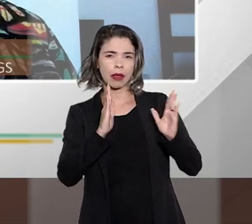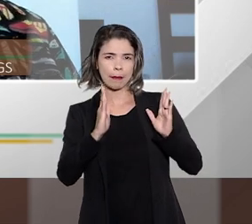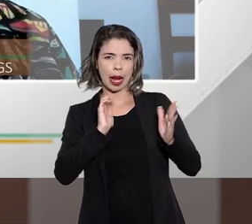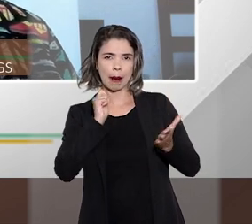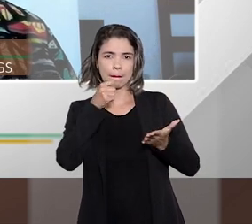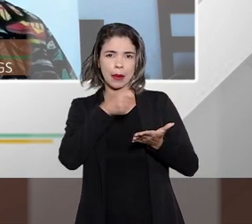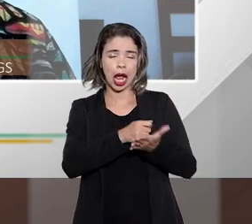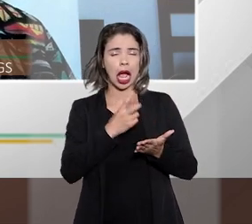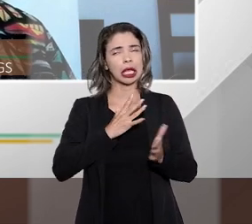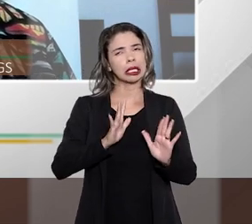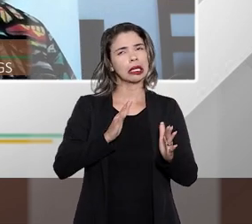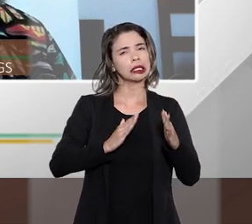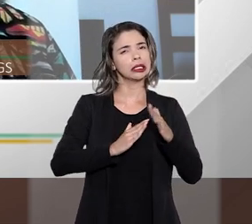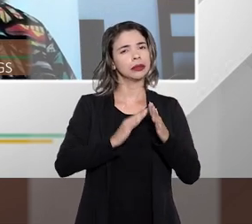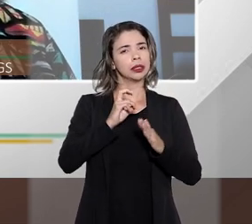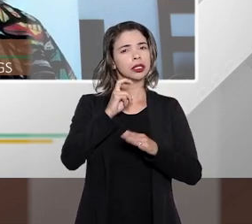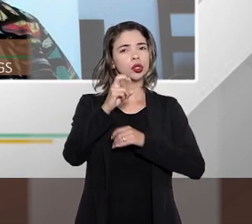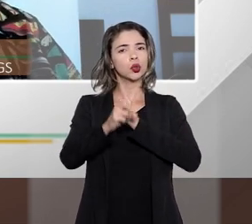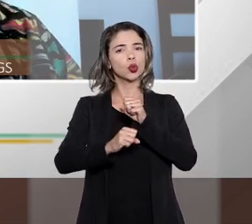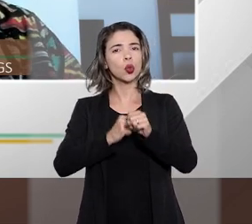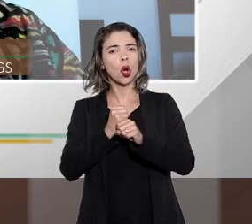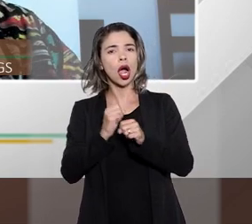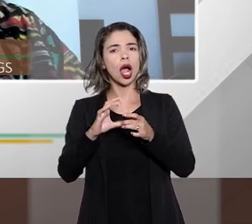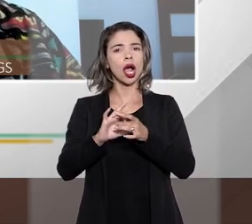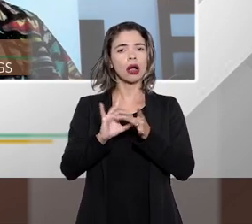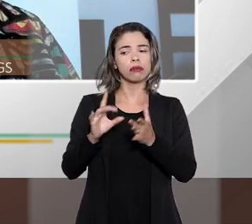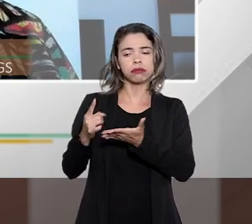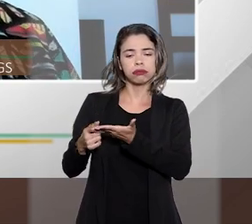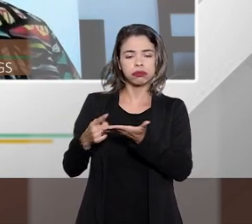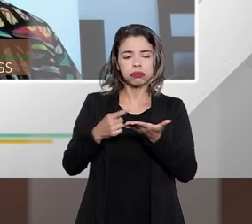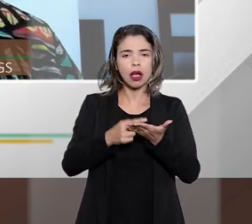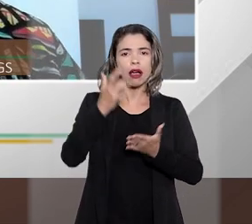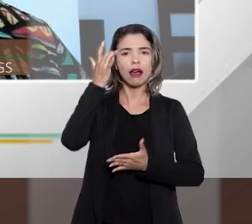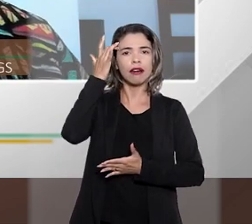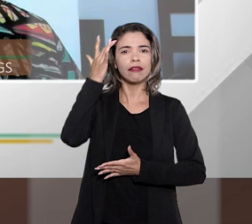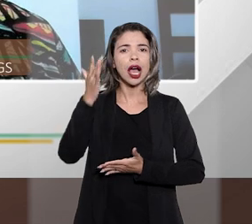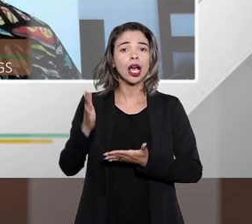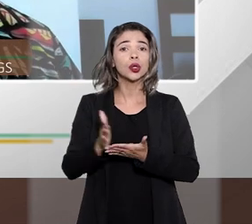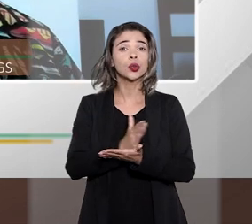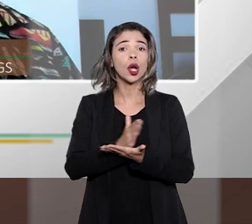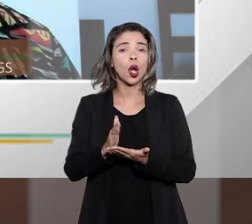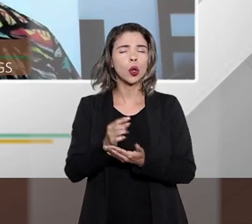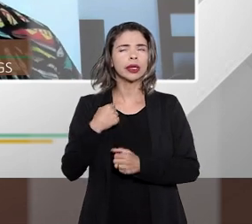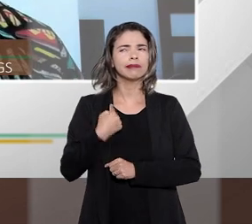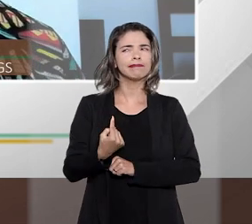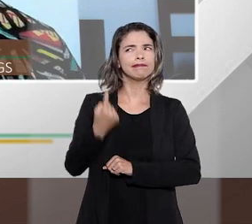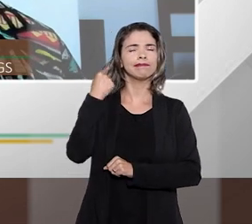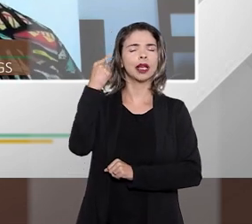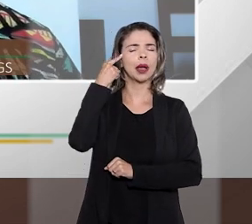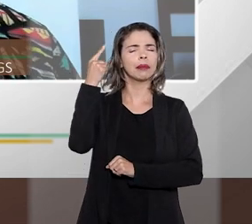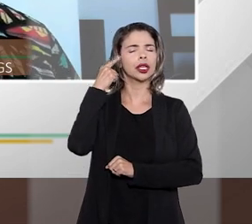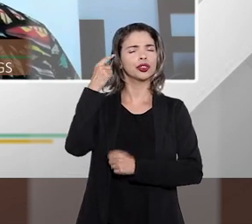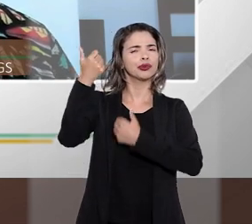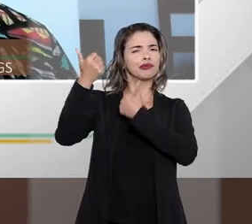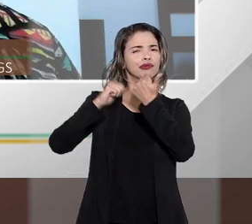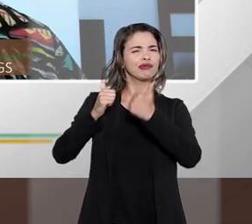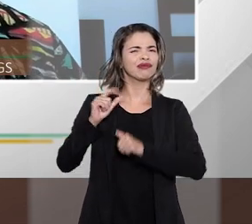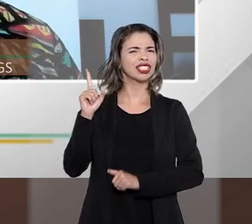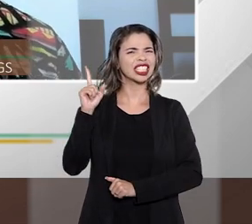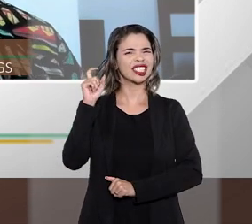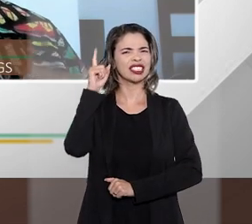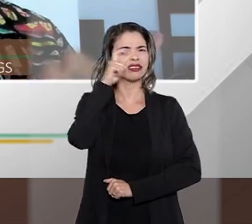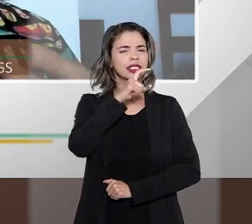anos, ele é, vamos dizer, de alguma coisa consensual, facilitada, não é? E se considerou na época que seria muito complexo